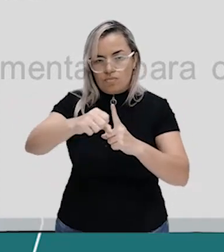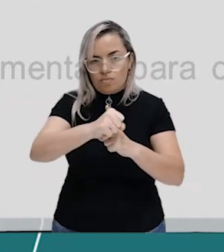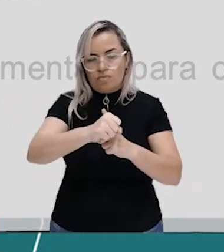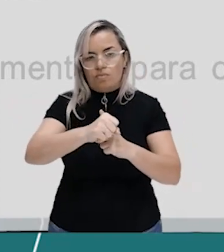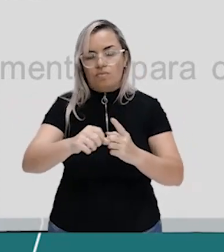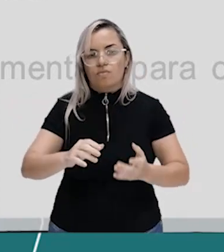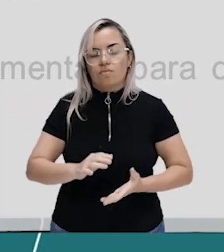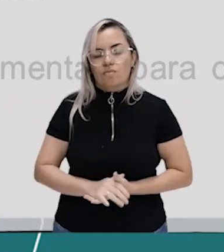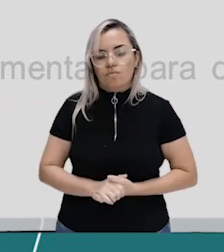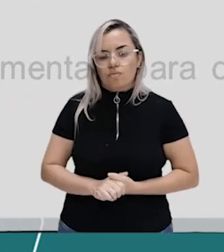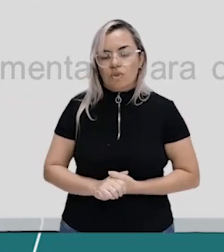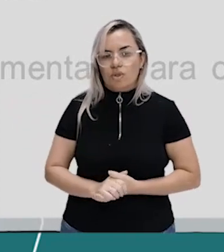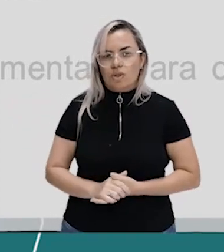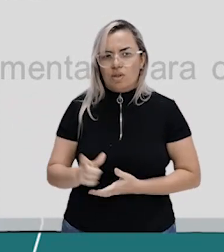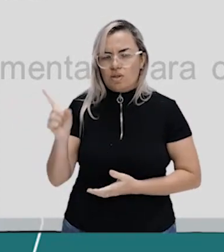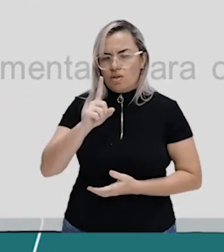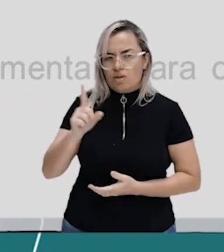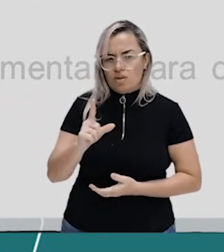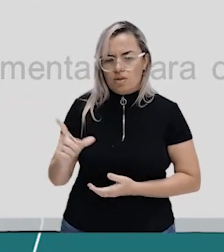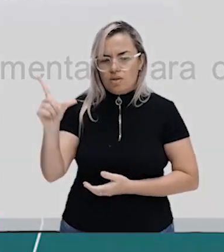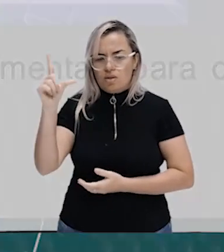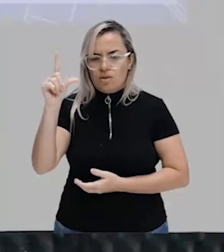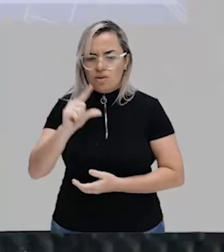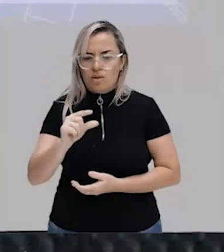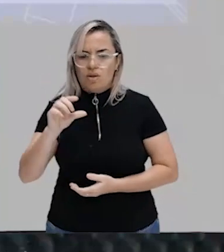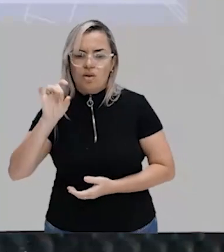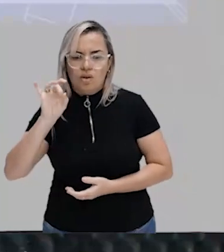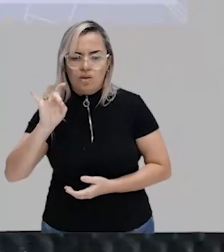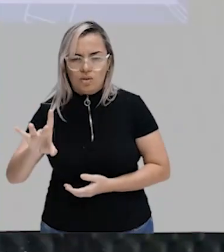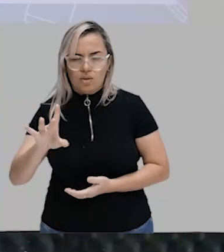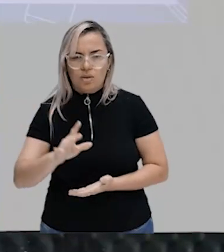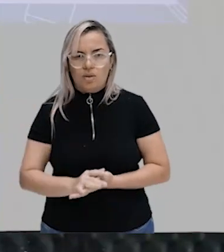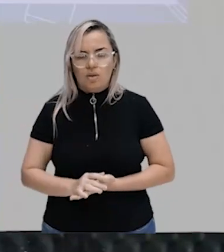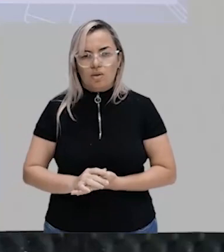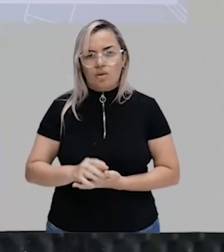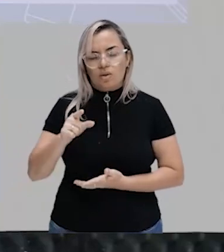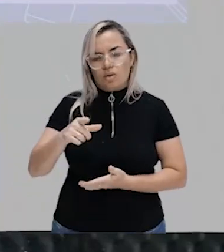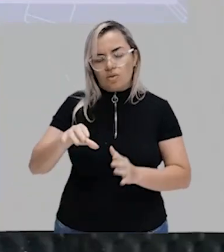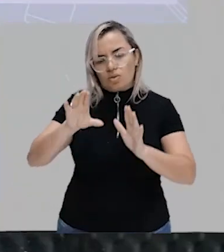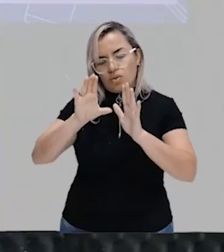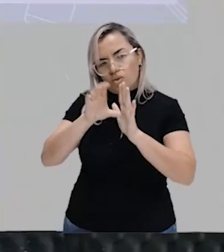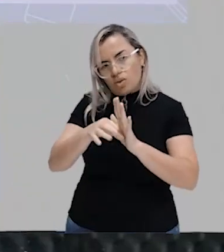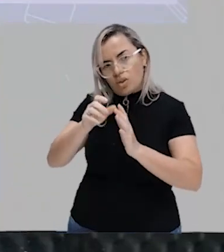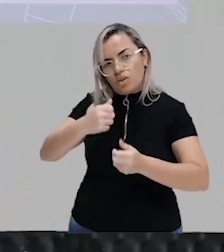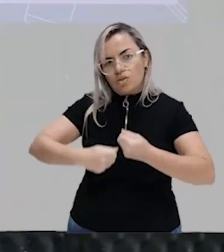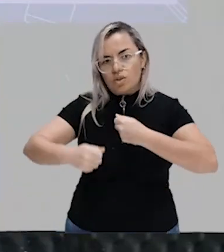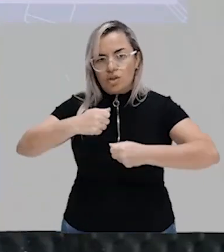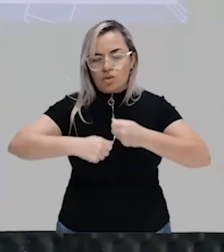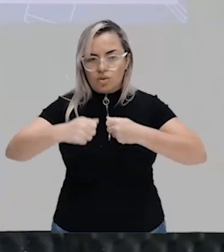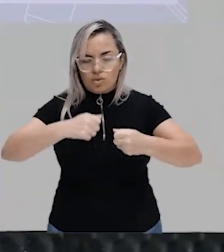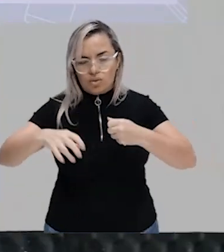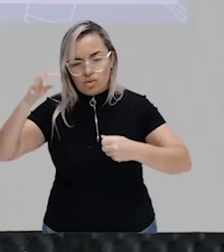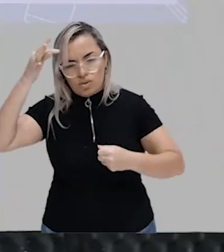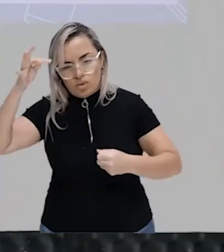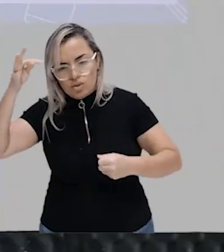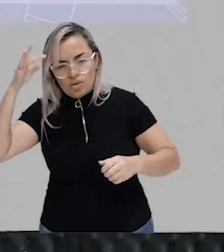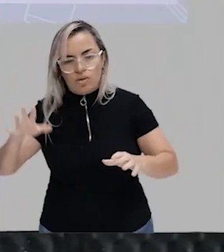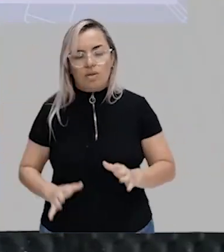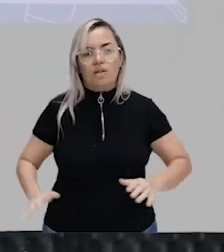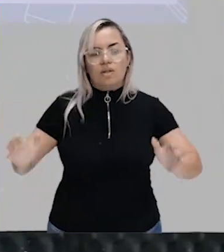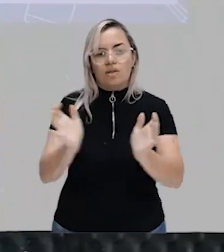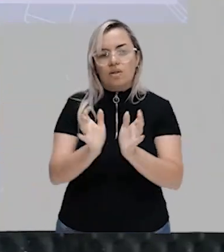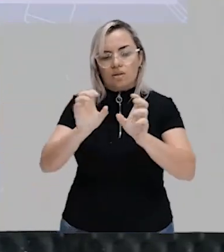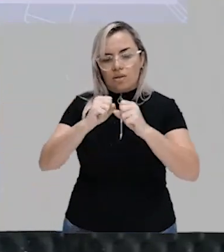não se resume somente as determinações econômicas das classes sociais.